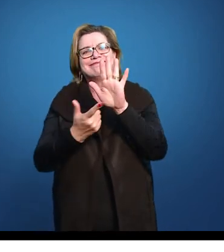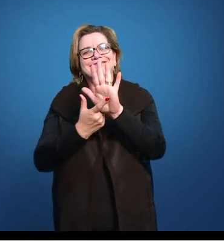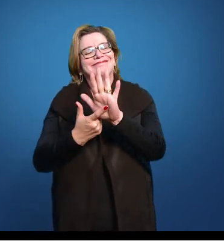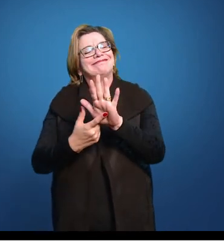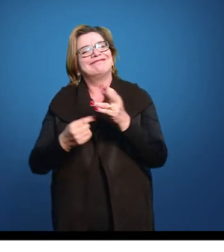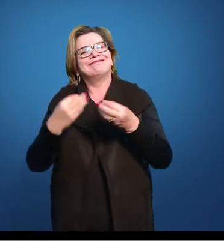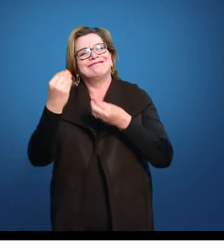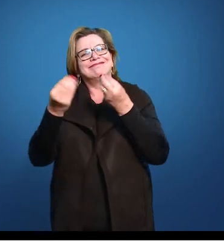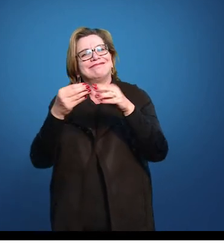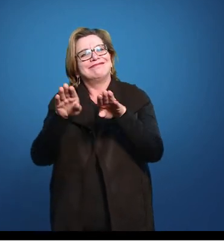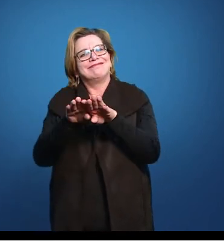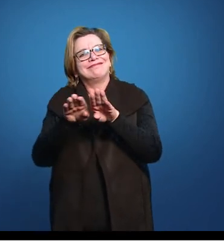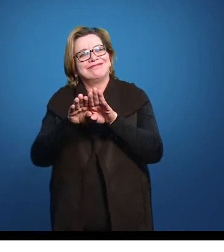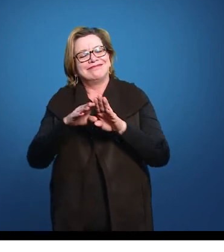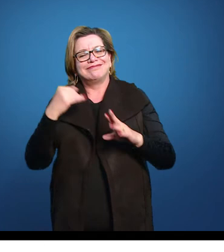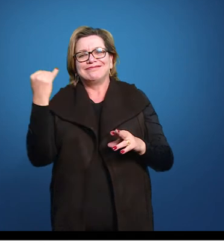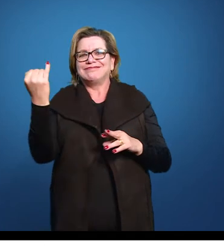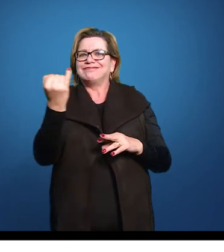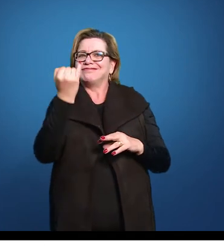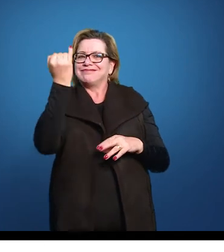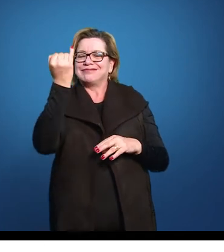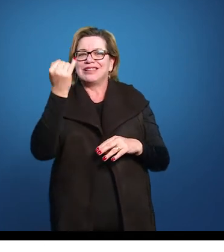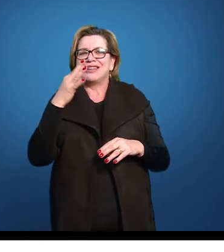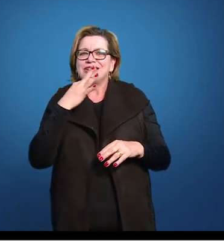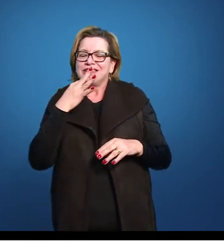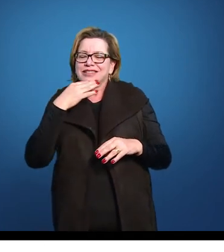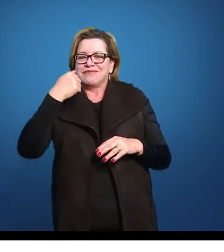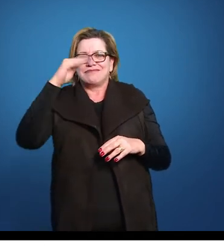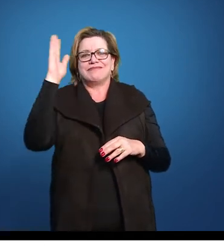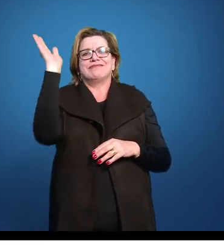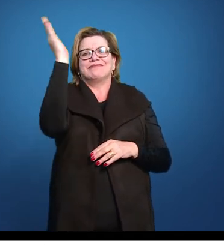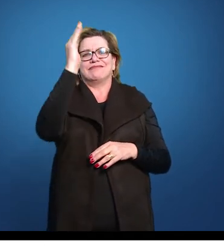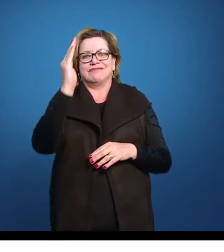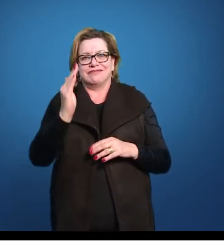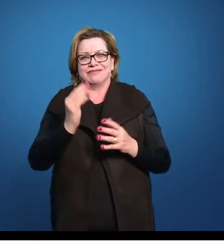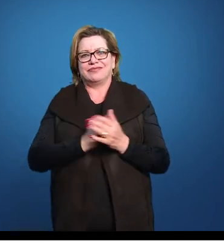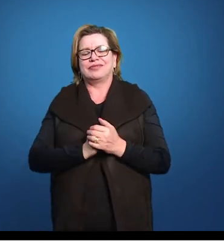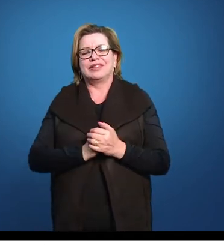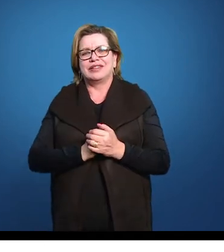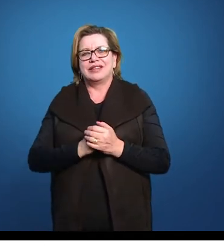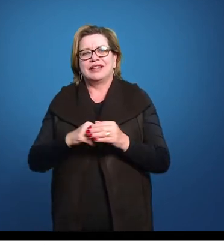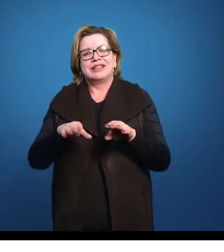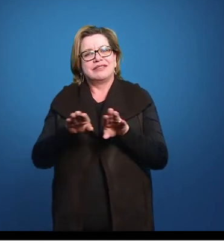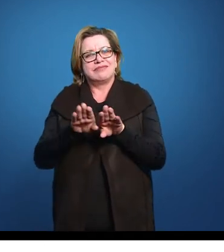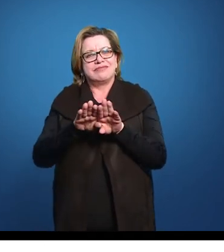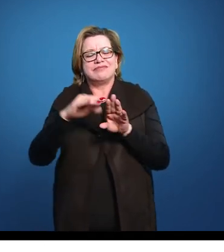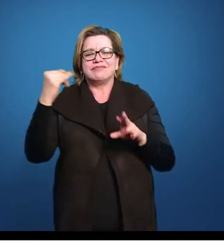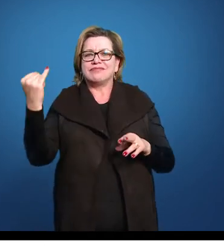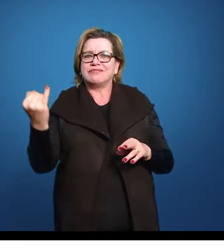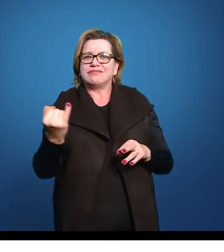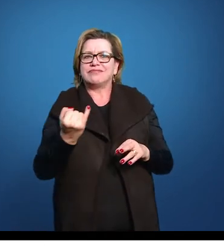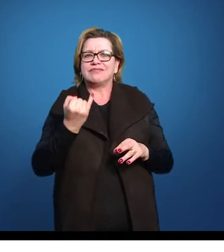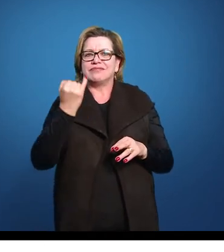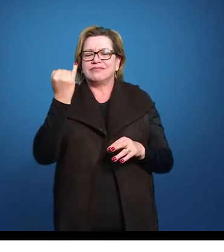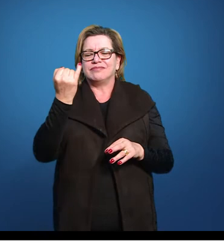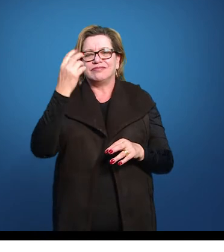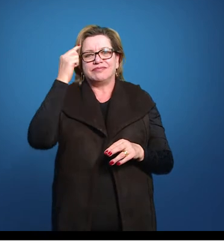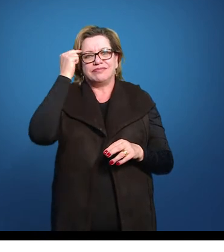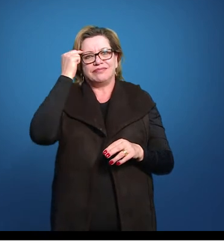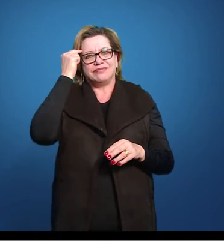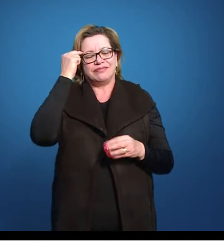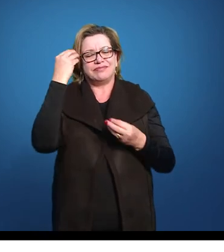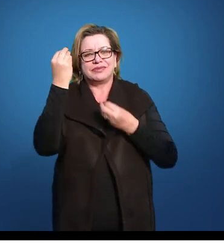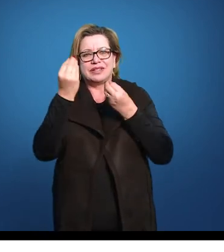para a gente entender um pouco mais nesse Brasil. Outra coisa que é importante a gente pensar, então a gente vai ter nesse processo